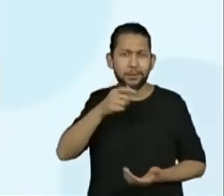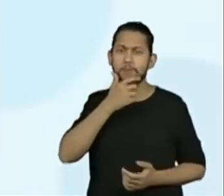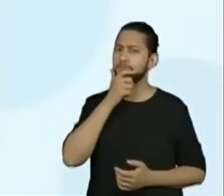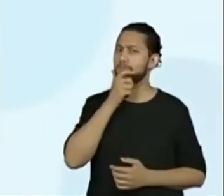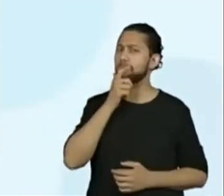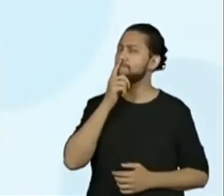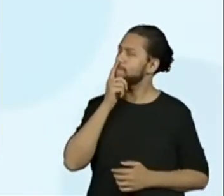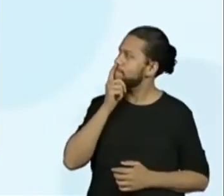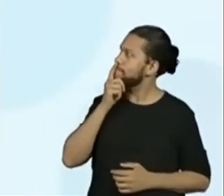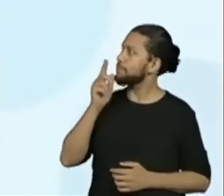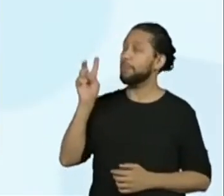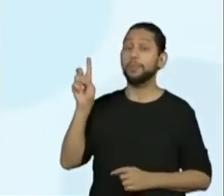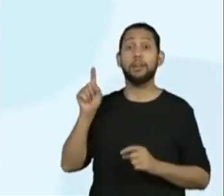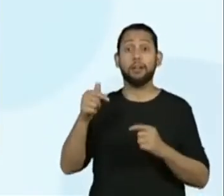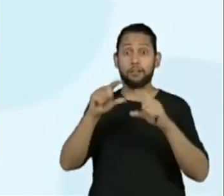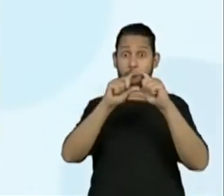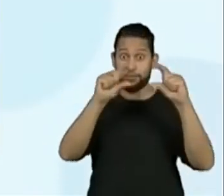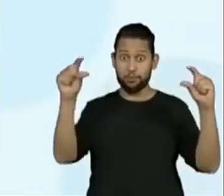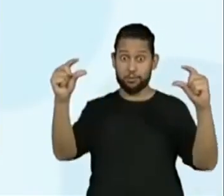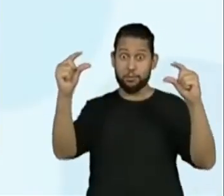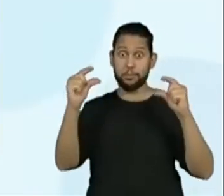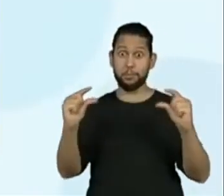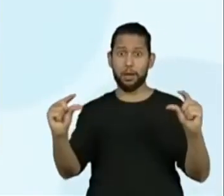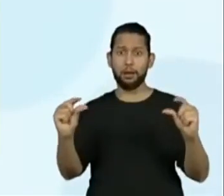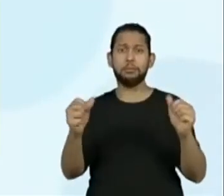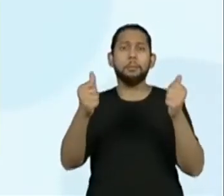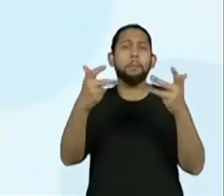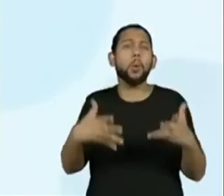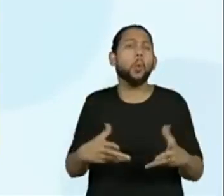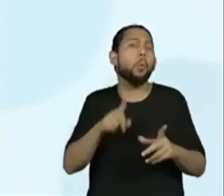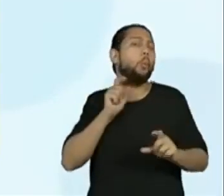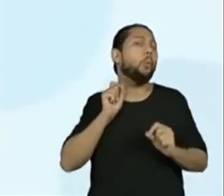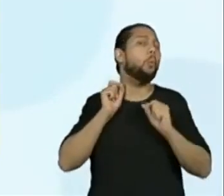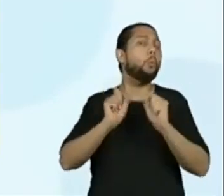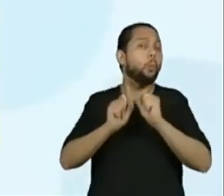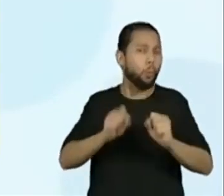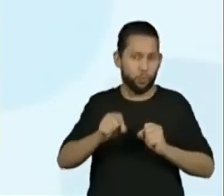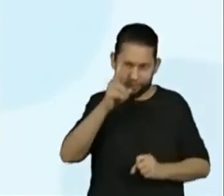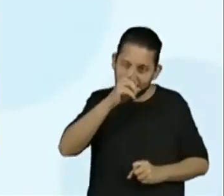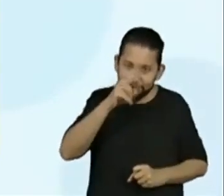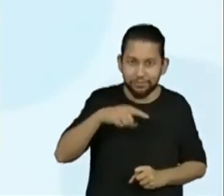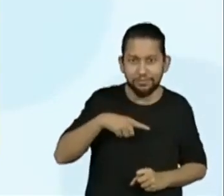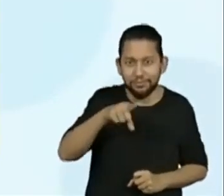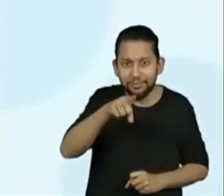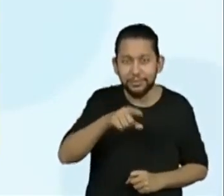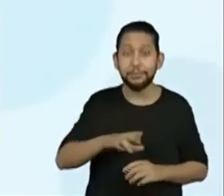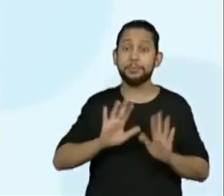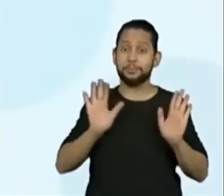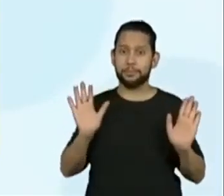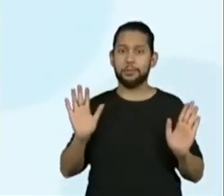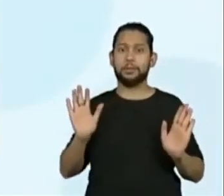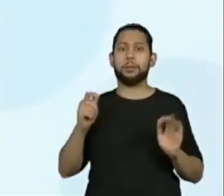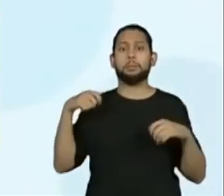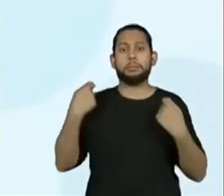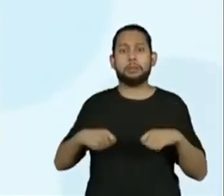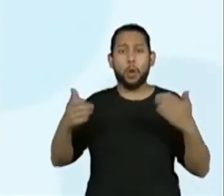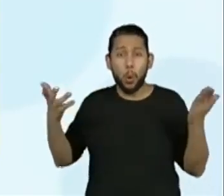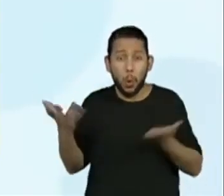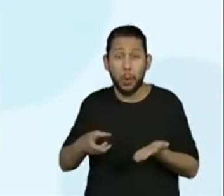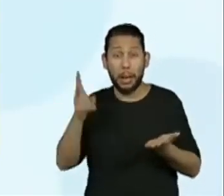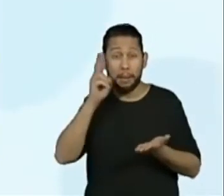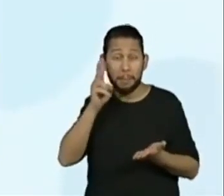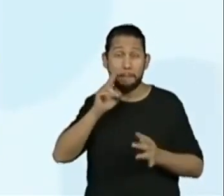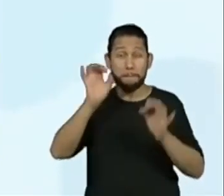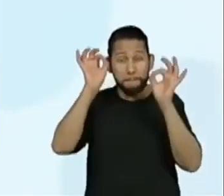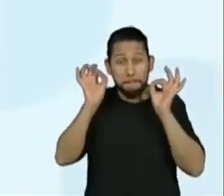coisa diferente que o olho da notícia trazia nessa? tá, interessante isso. Então, vocês não precisam agora lembrar do